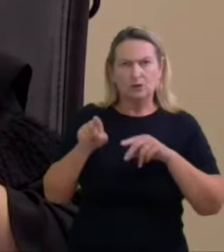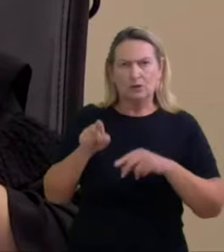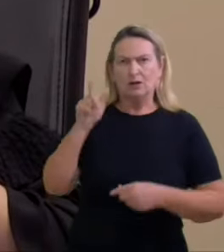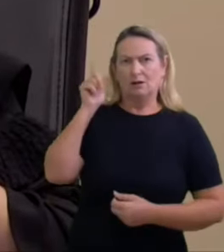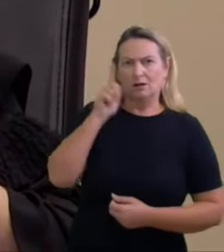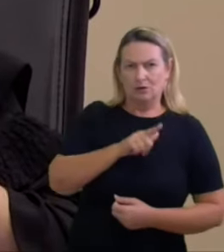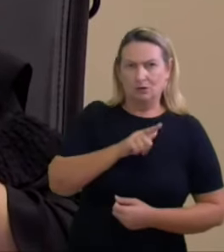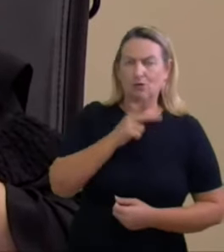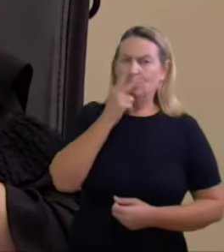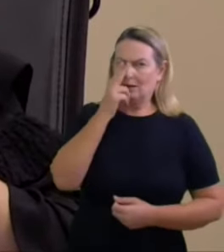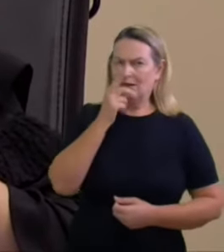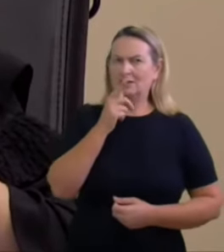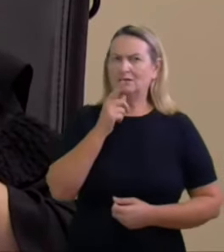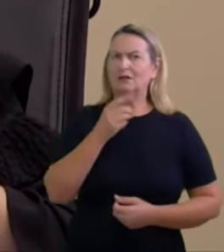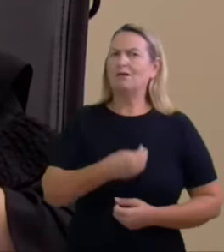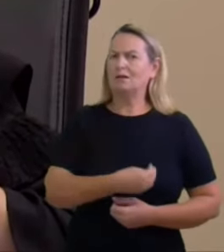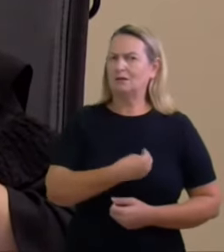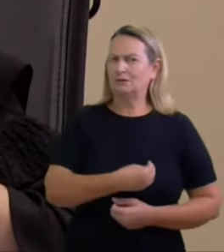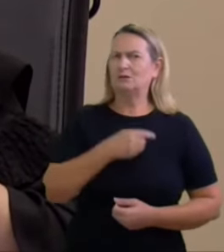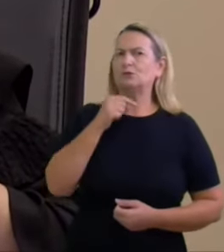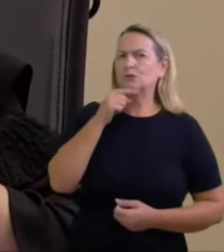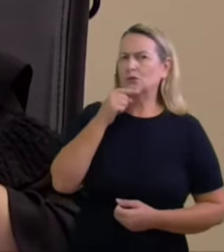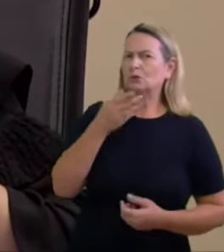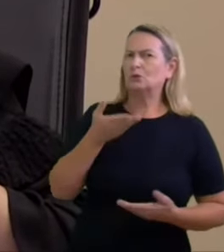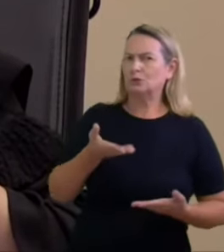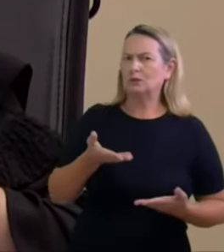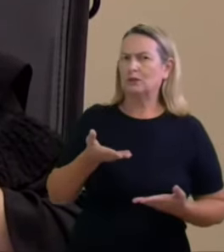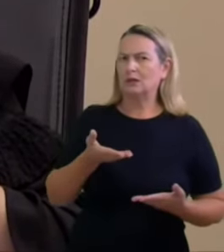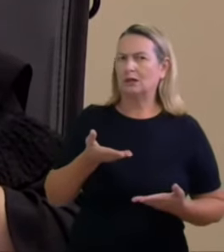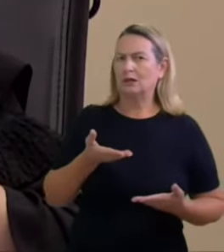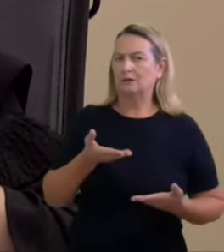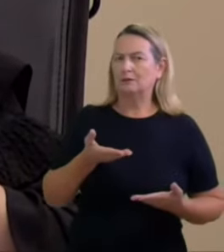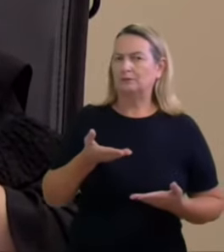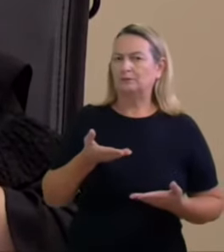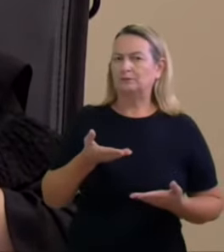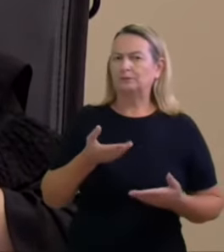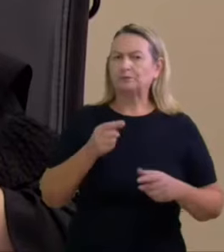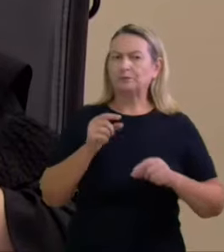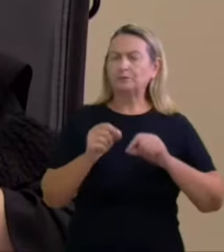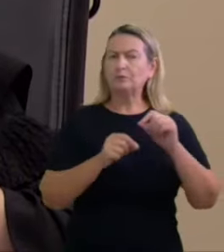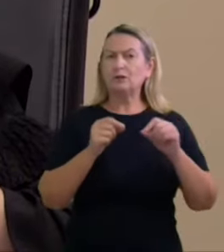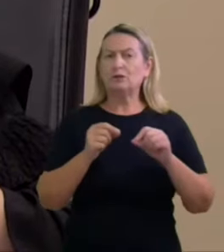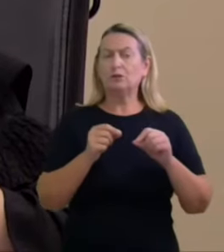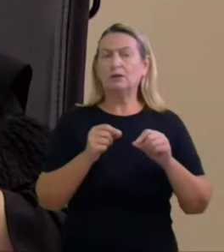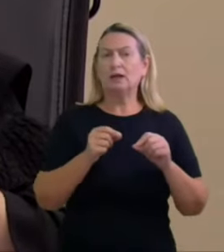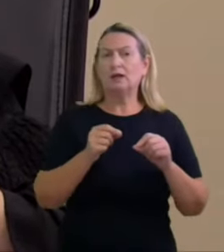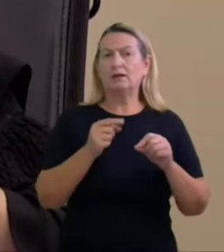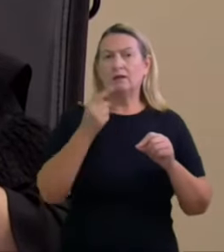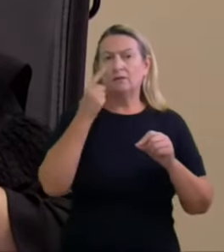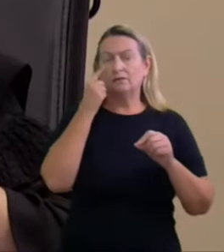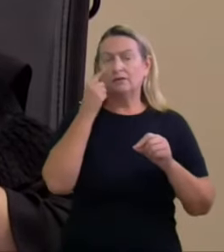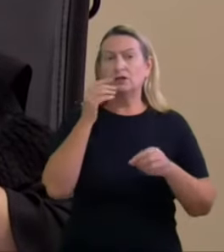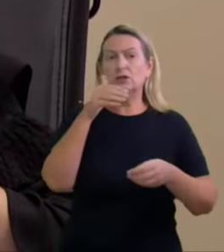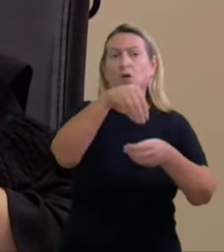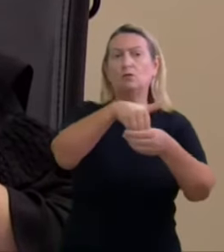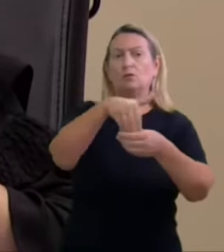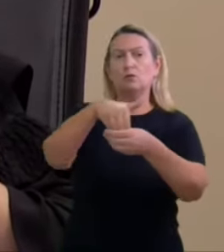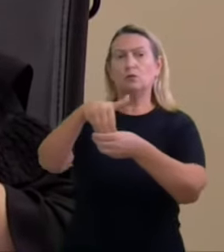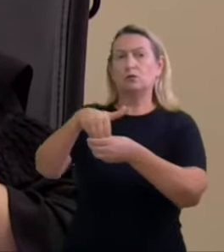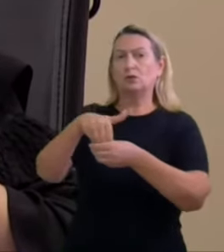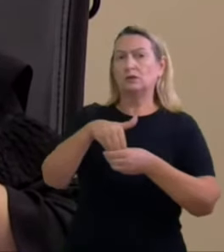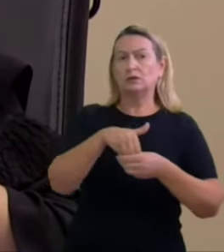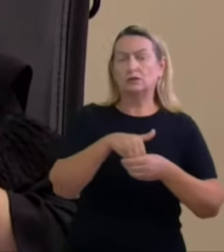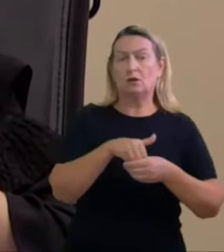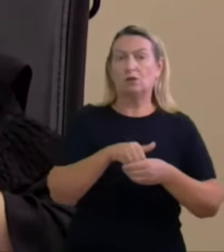comprovar essa dúvida é conversível em favor da soberania das urnas ou bem fica provado que ele só